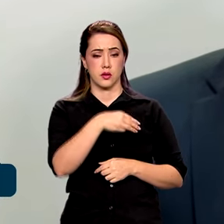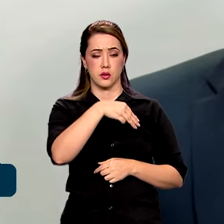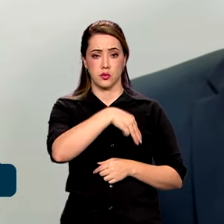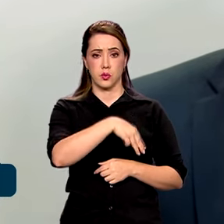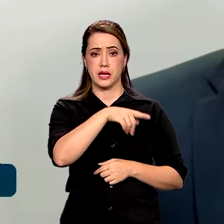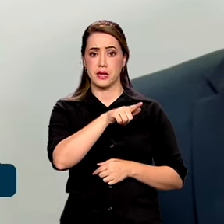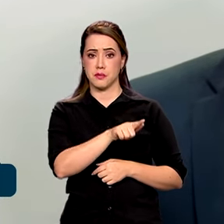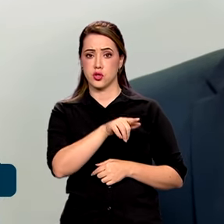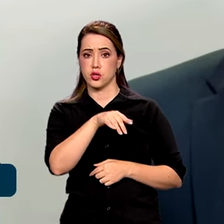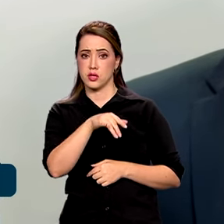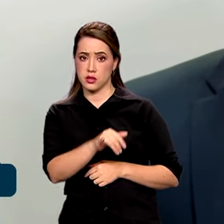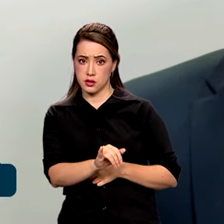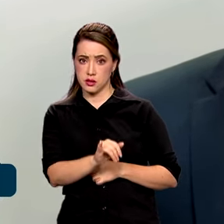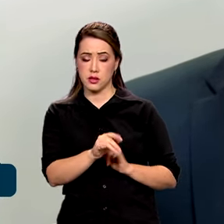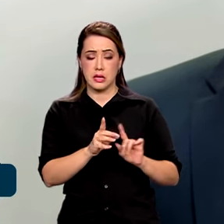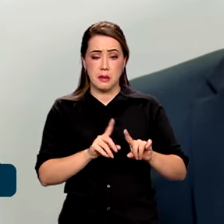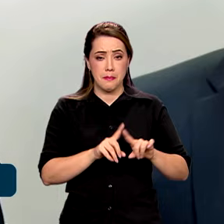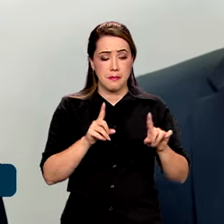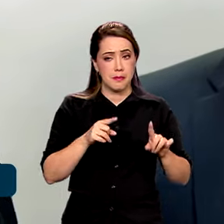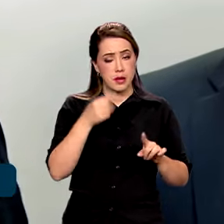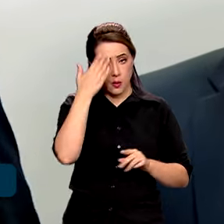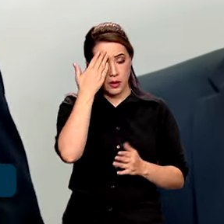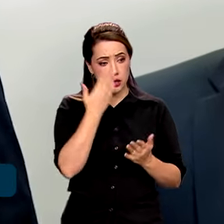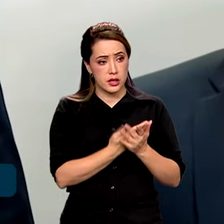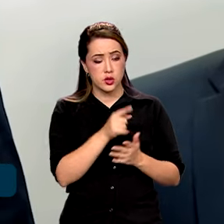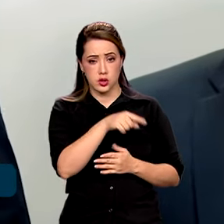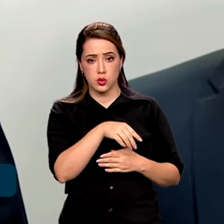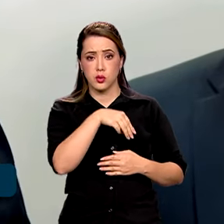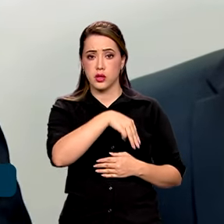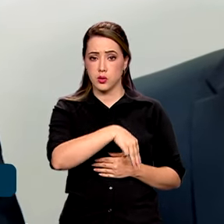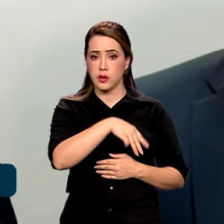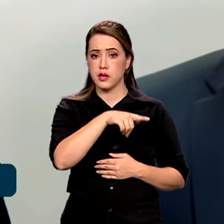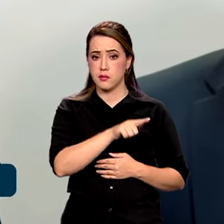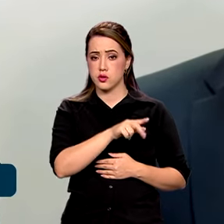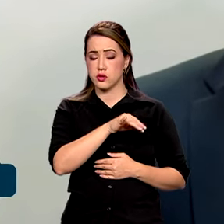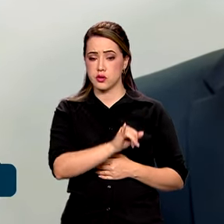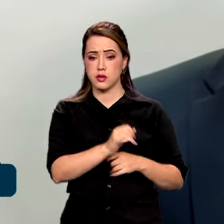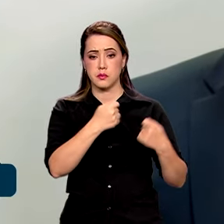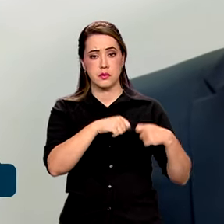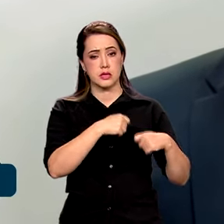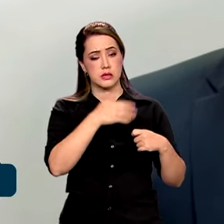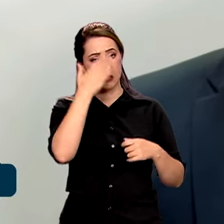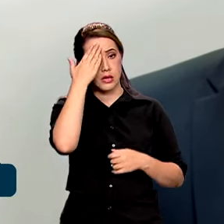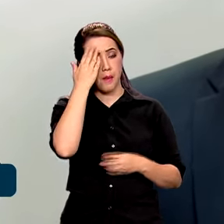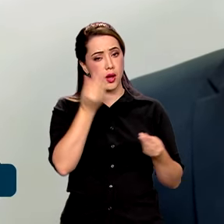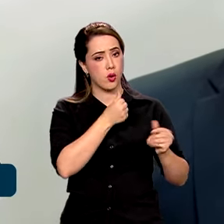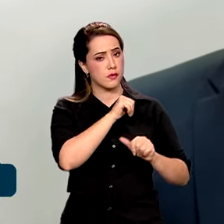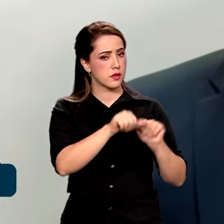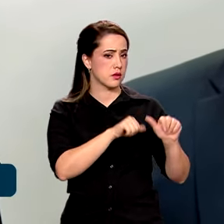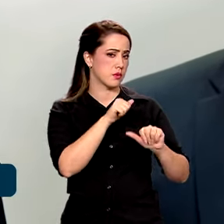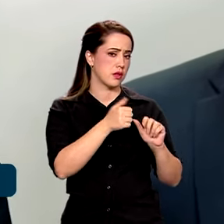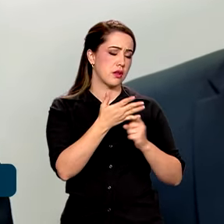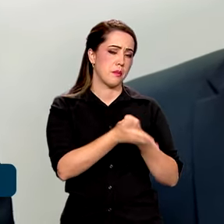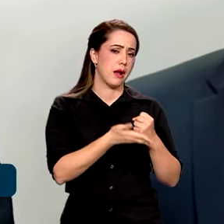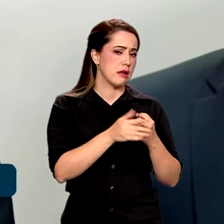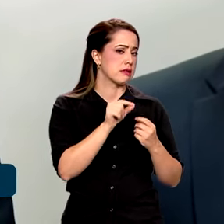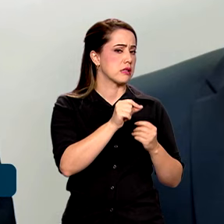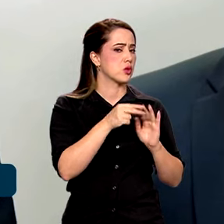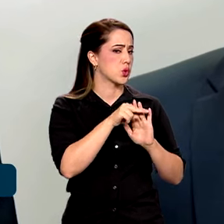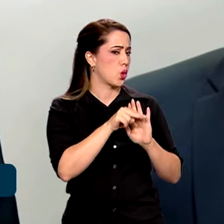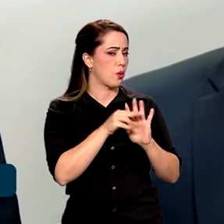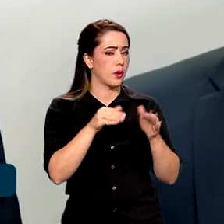esse propósito. E eu penso que ele precisa se manifestar em relação às diretrizes dessa reforma, os princípios dessa